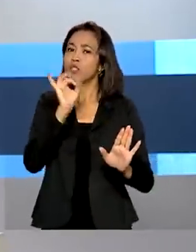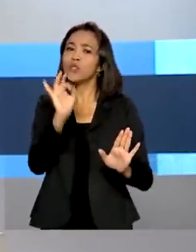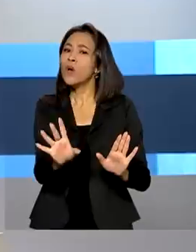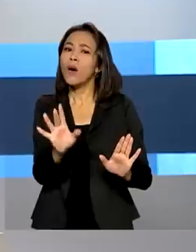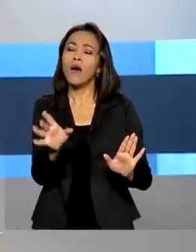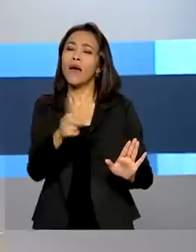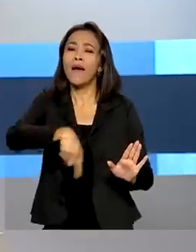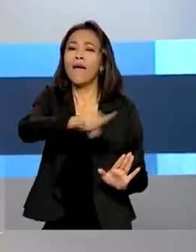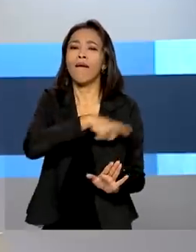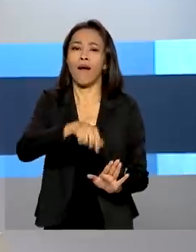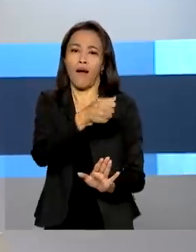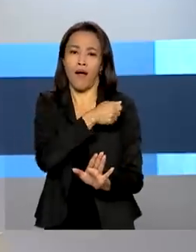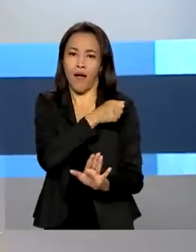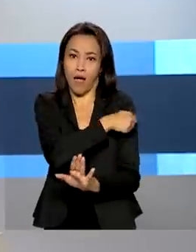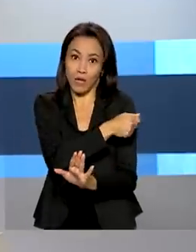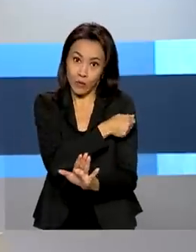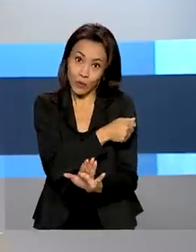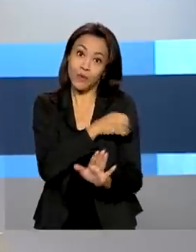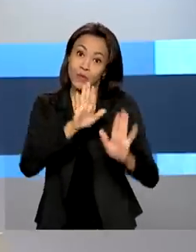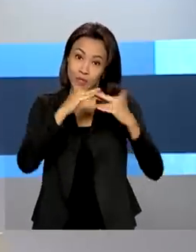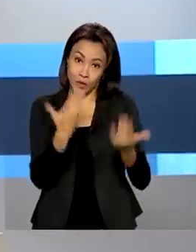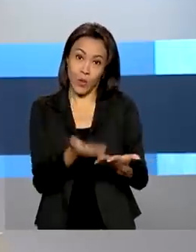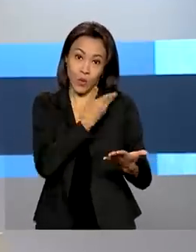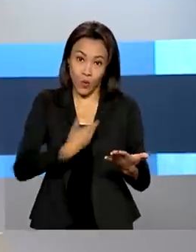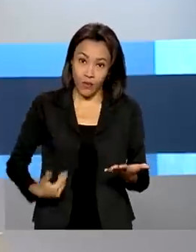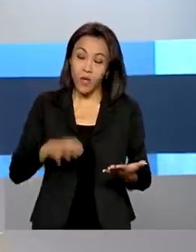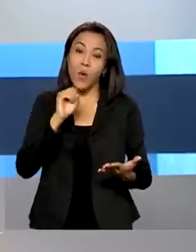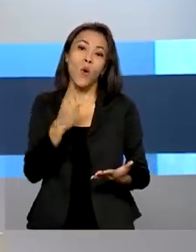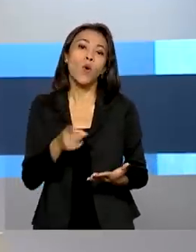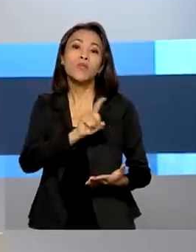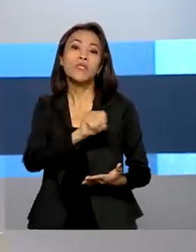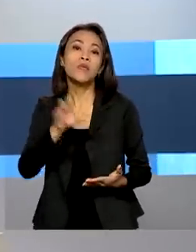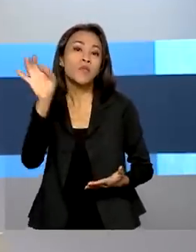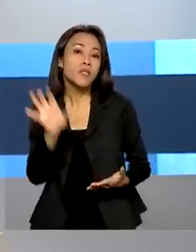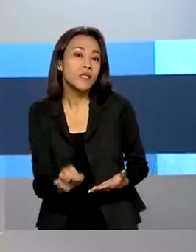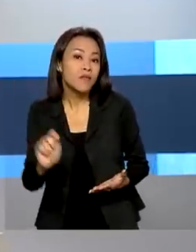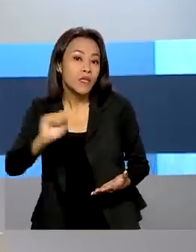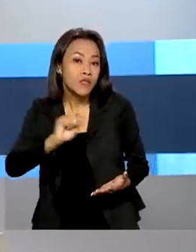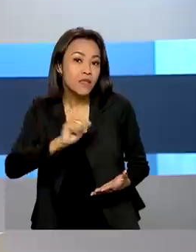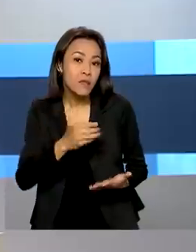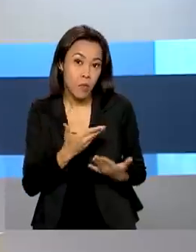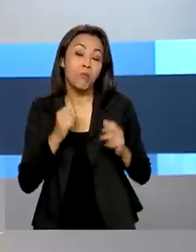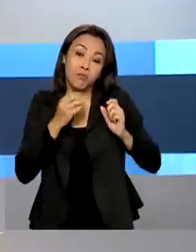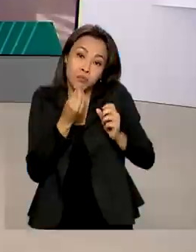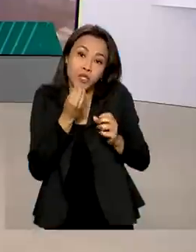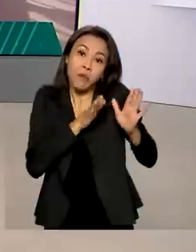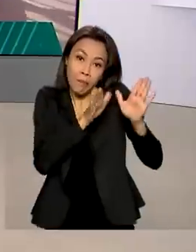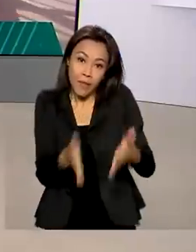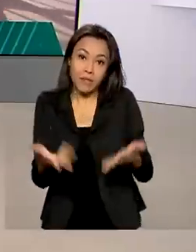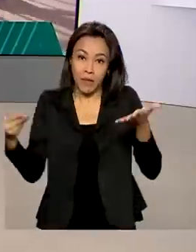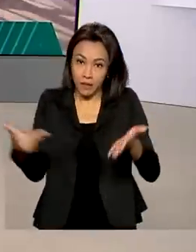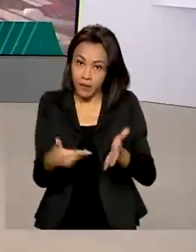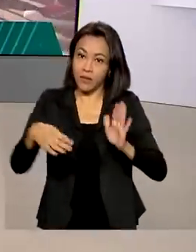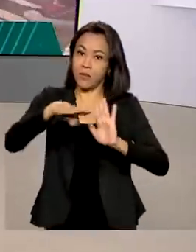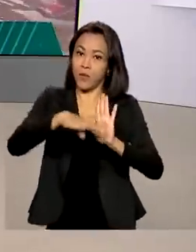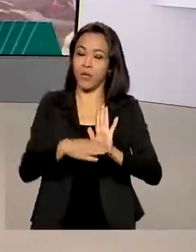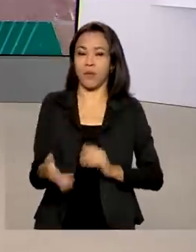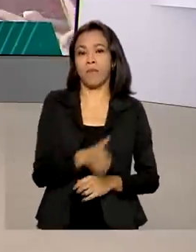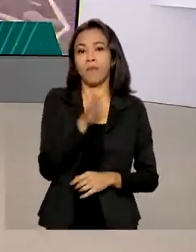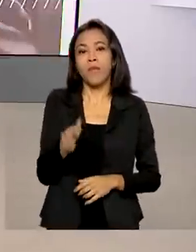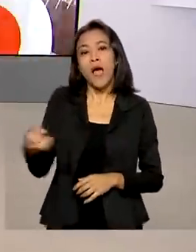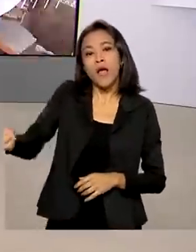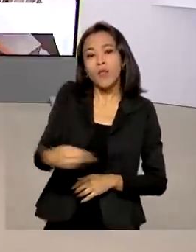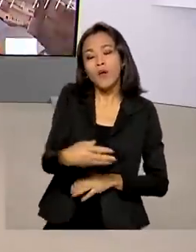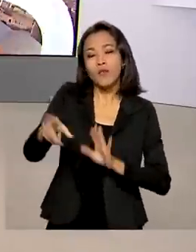escolas públicas ou que foram bolsistas integrais em escolas privadas podiam participar do programa. A nova lei determina